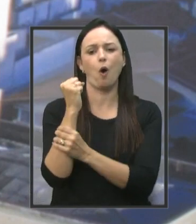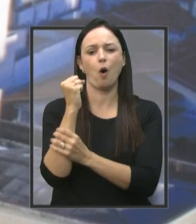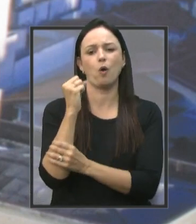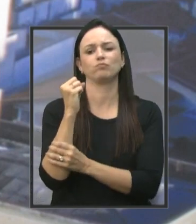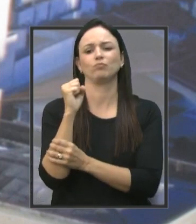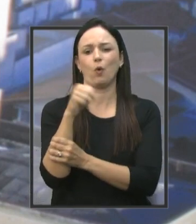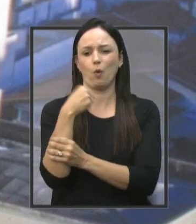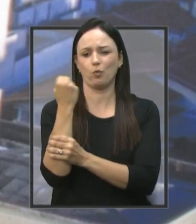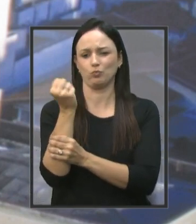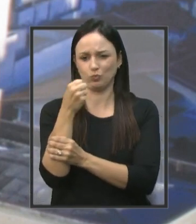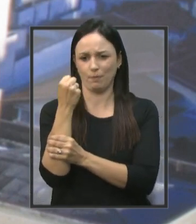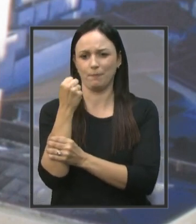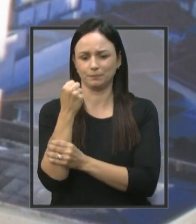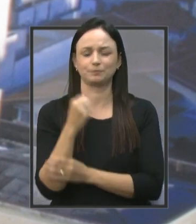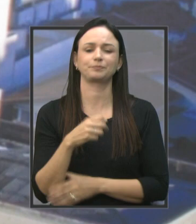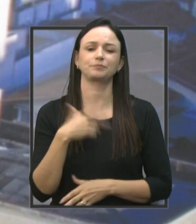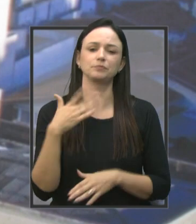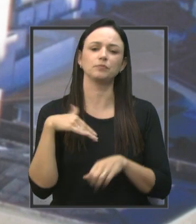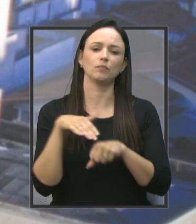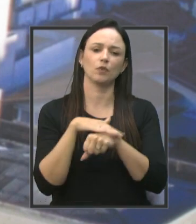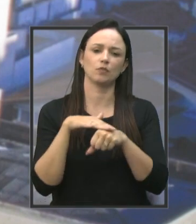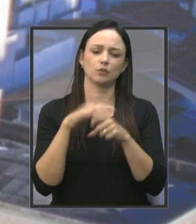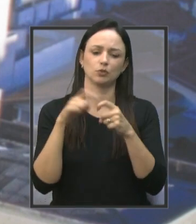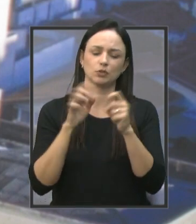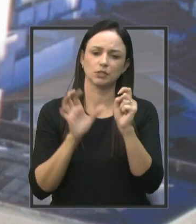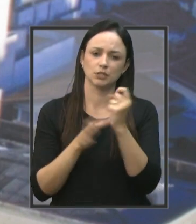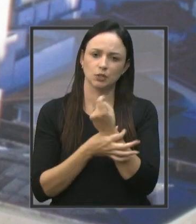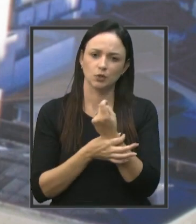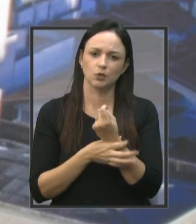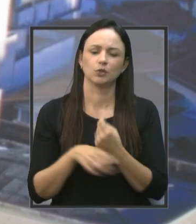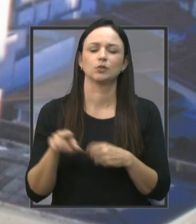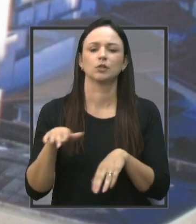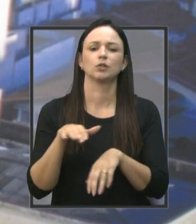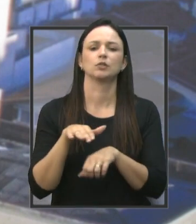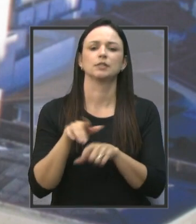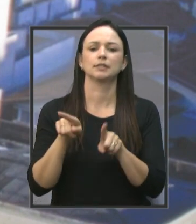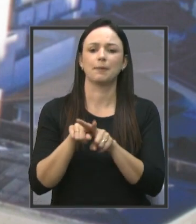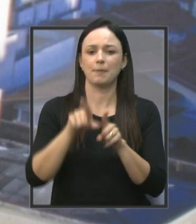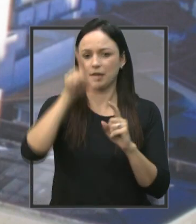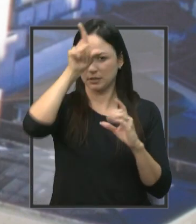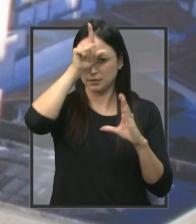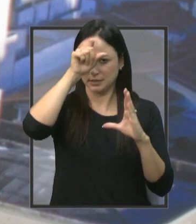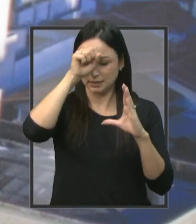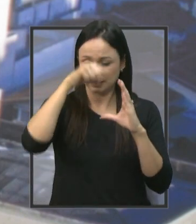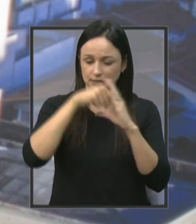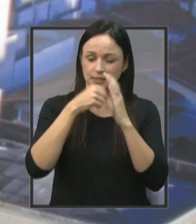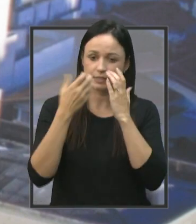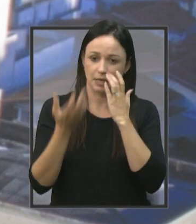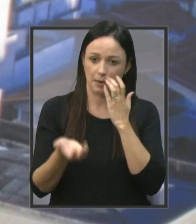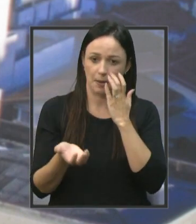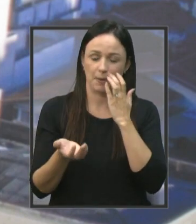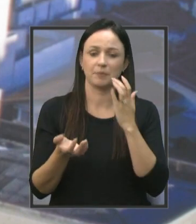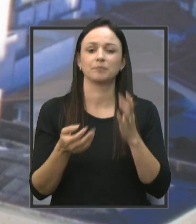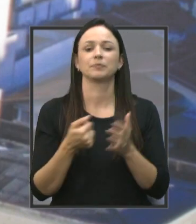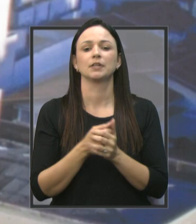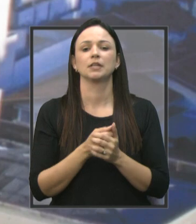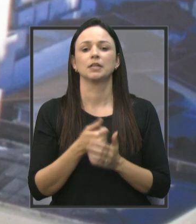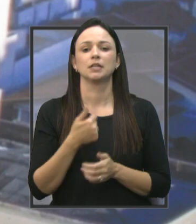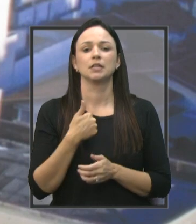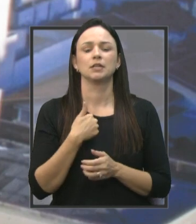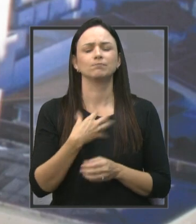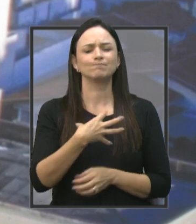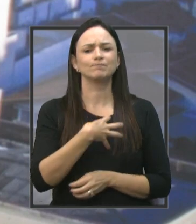nós conversamos com o doutor Segura, conversamos com a Irmandade de Misericórdia de nossa cidade, e eu pude